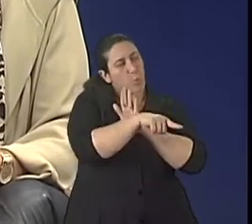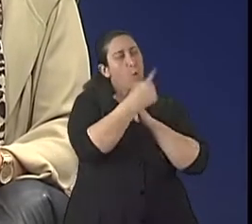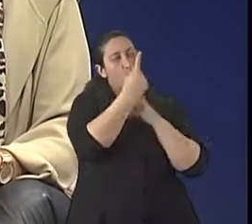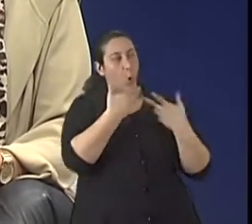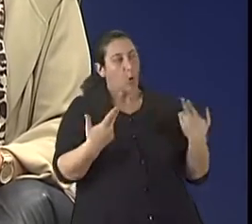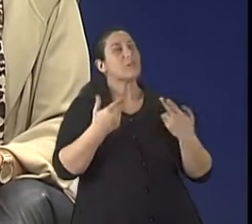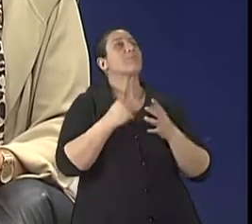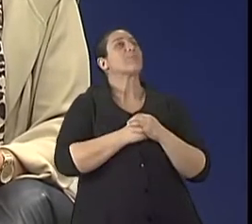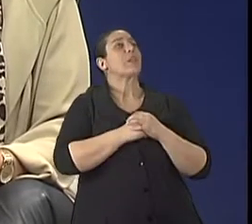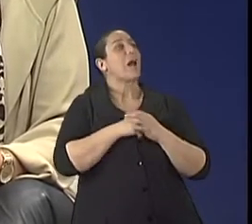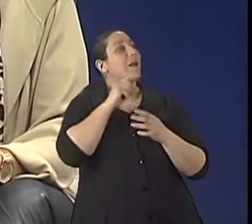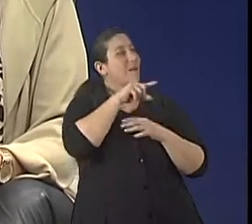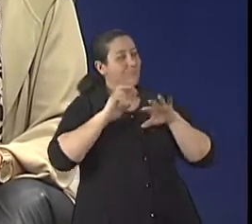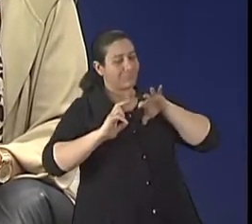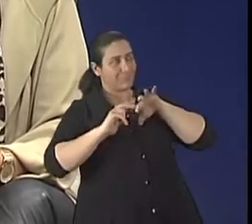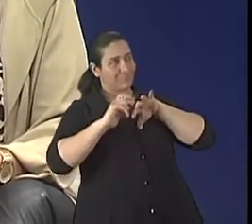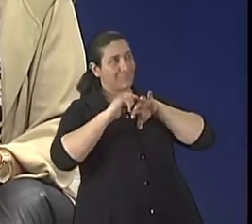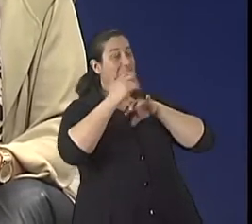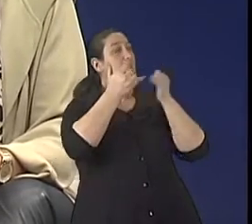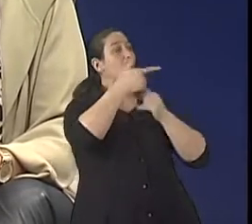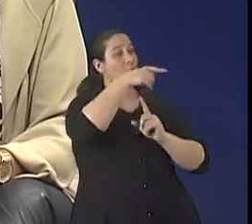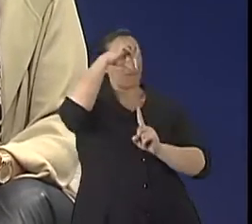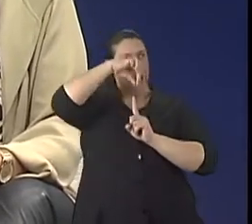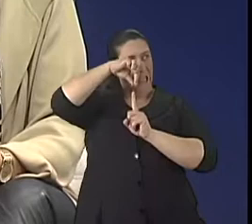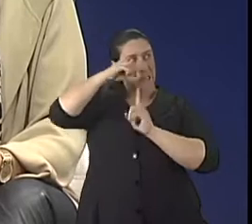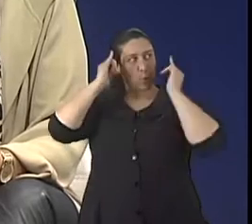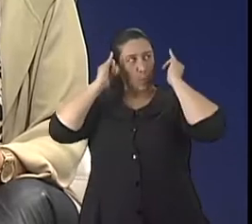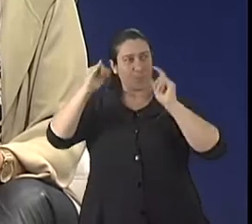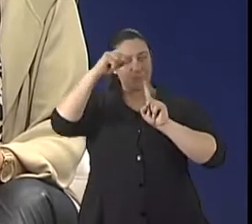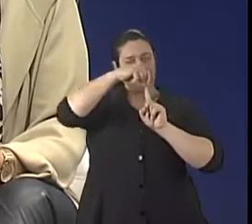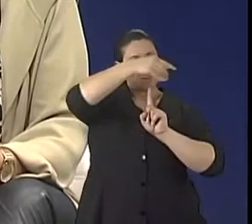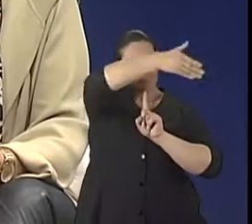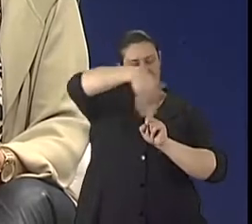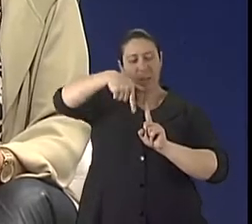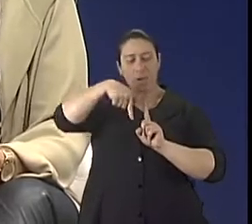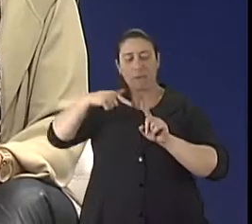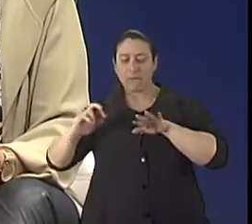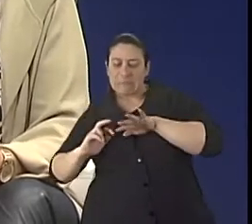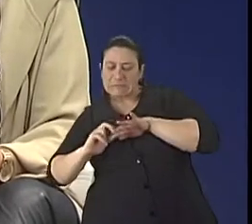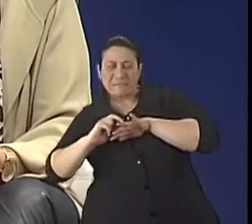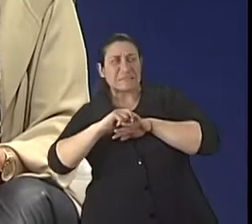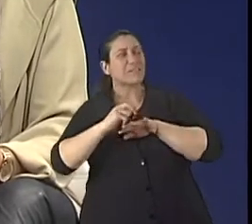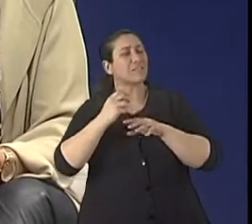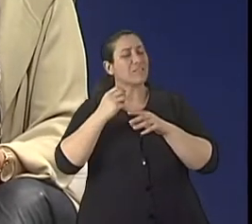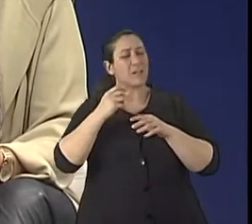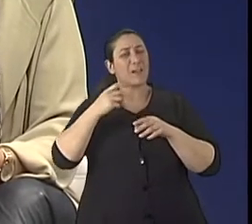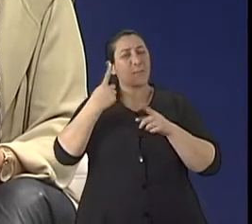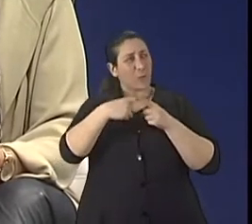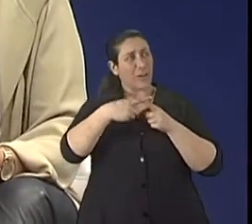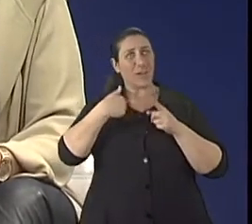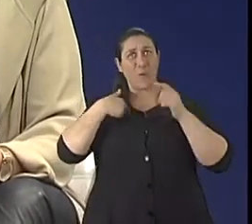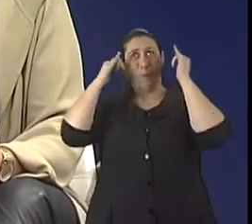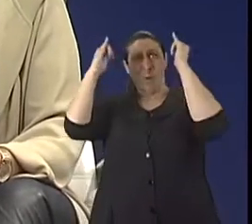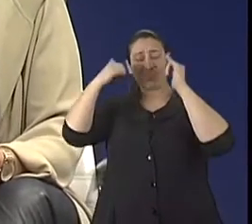questão do degrau na parada de ônibus. Isso também é pensado adaptar para não ter aquele degrau para descer da